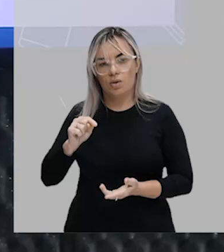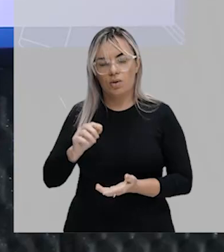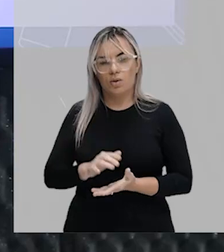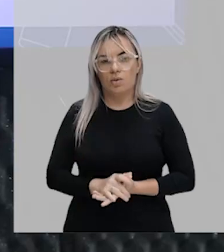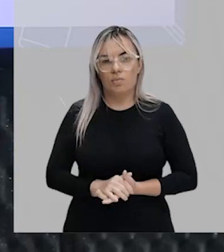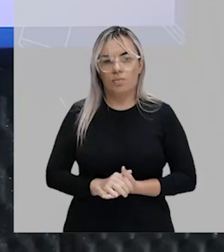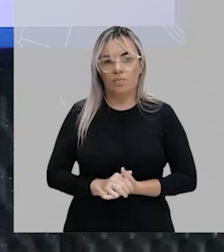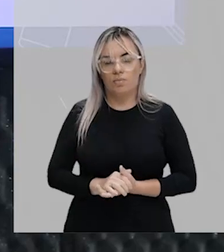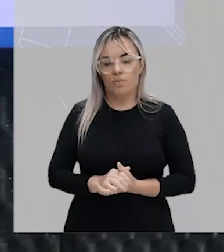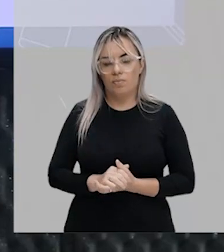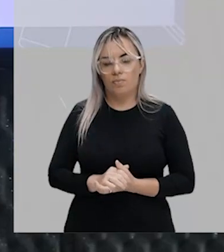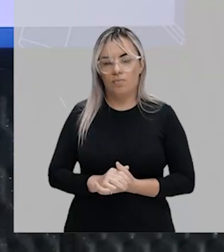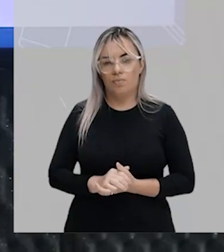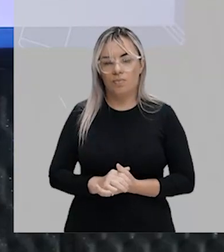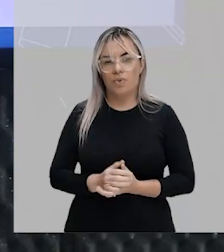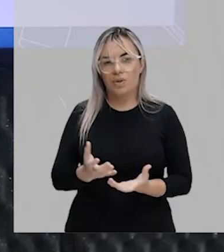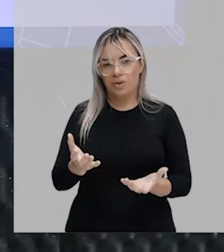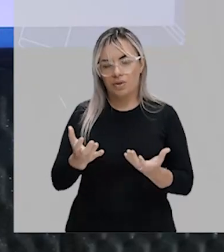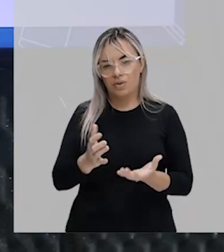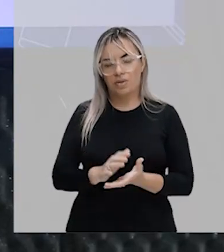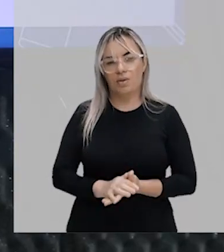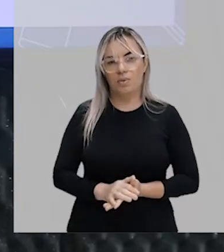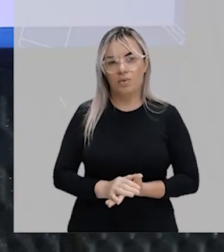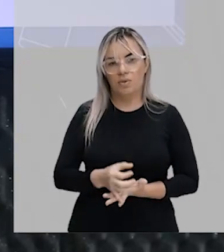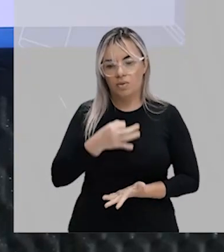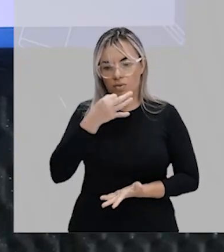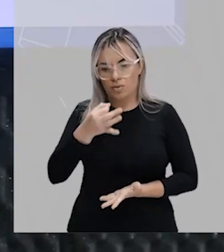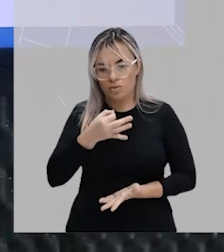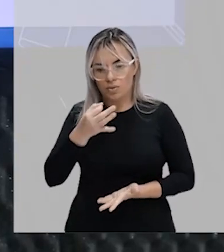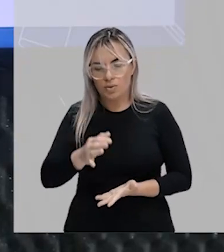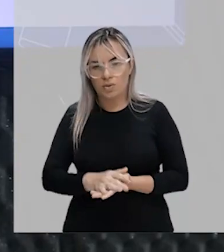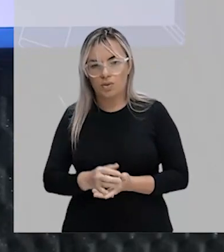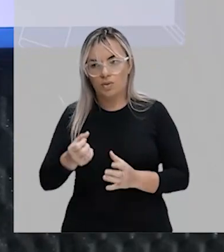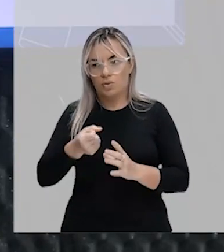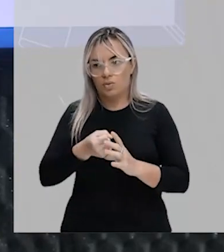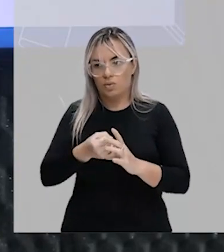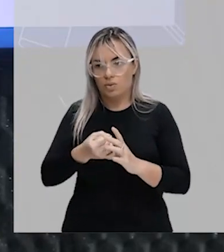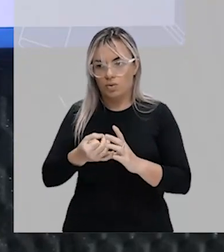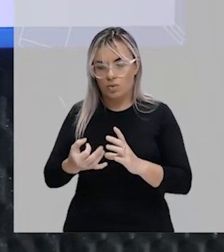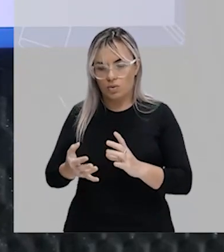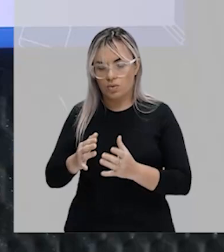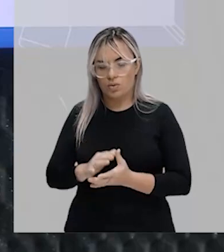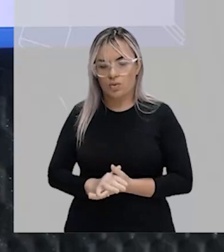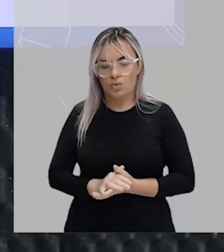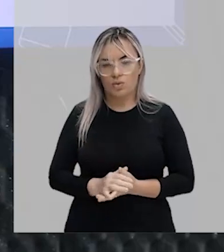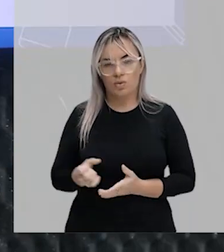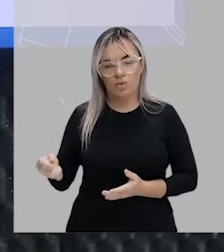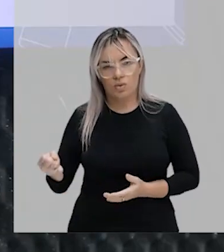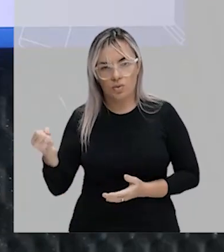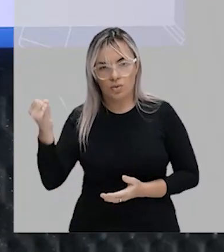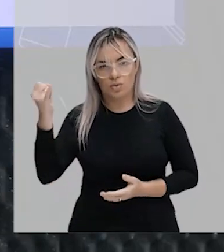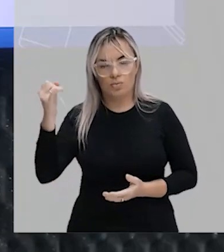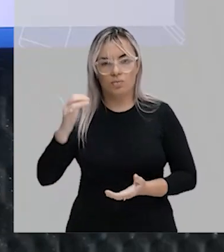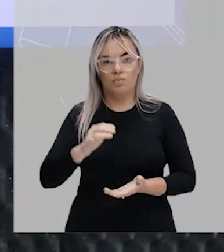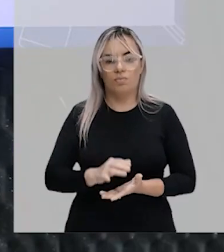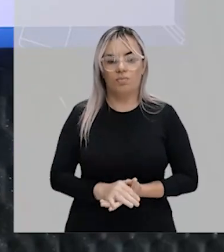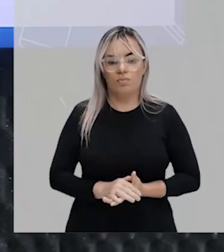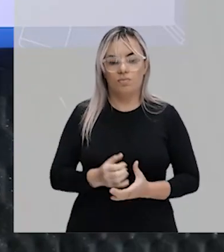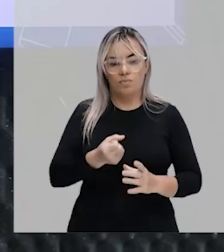Uma pena que não dá para escutar, porque se fosse em sala de aula, a gente iria escutar. Esse conjunto aqui é importante você